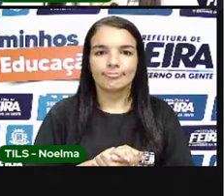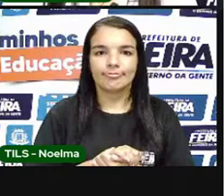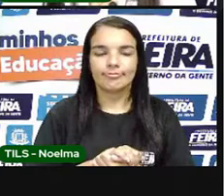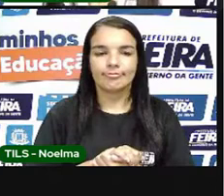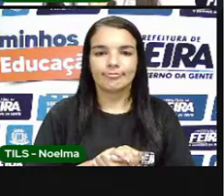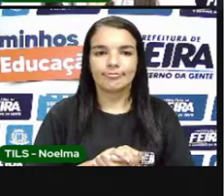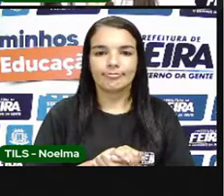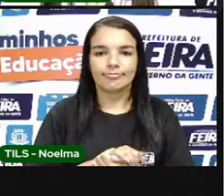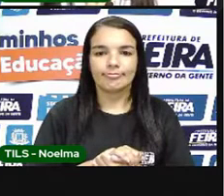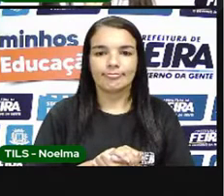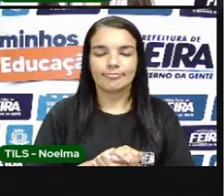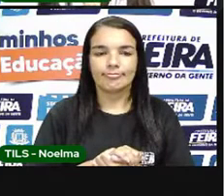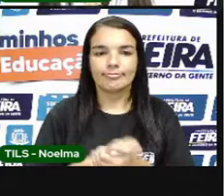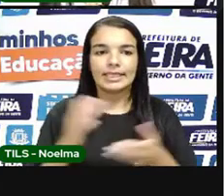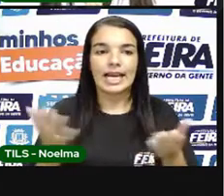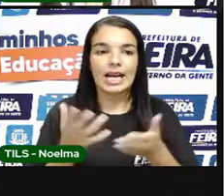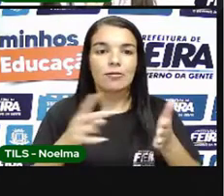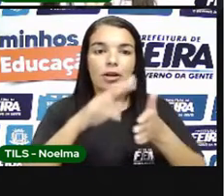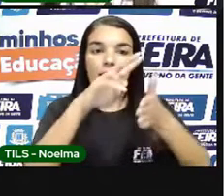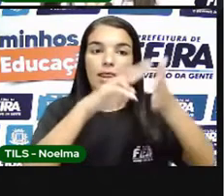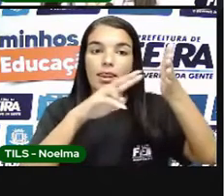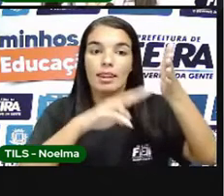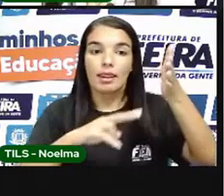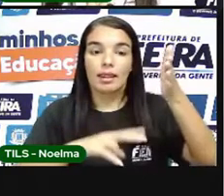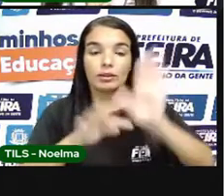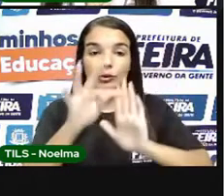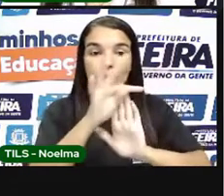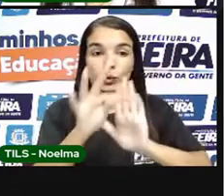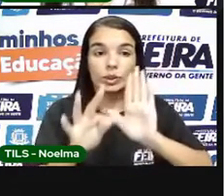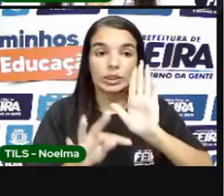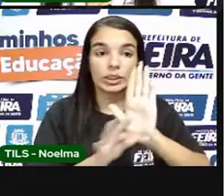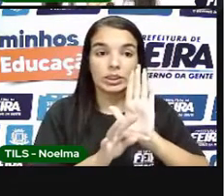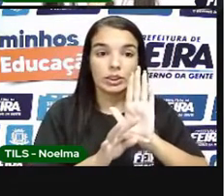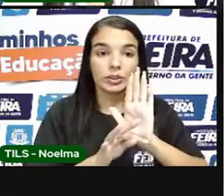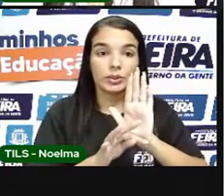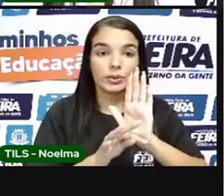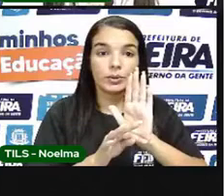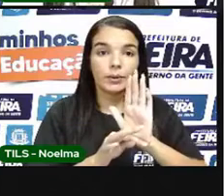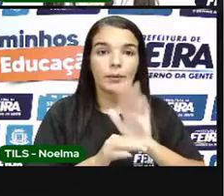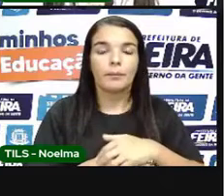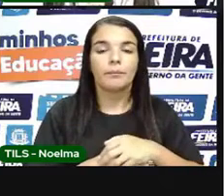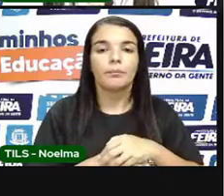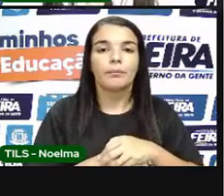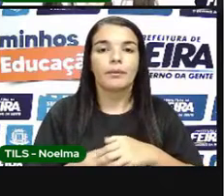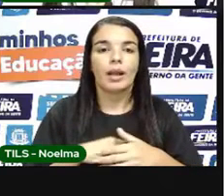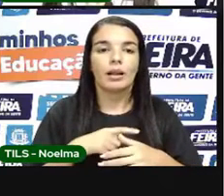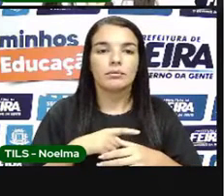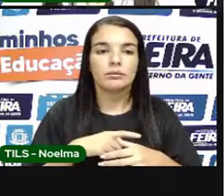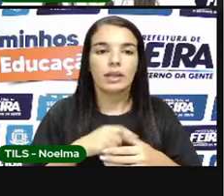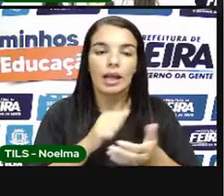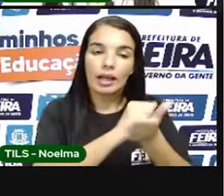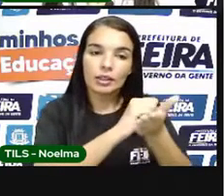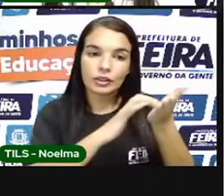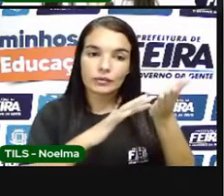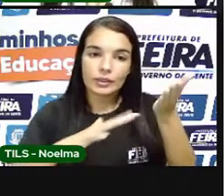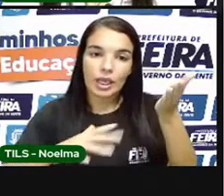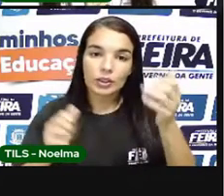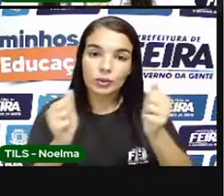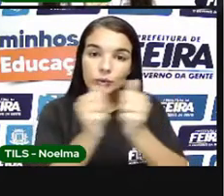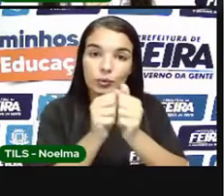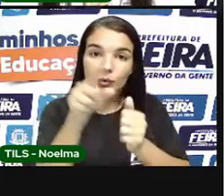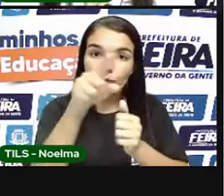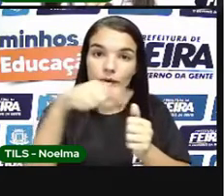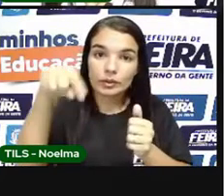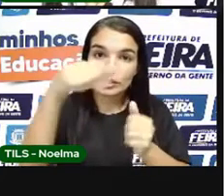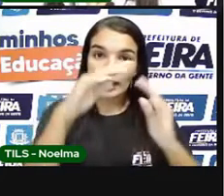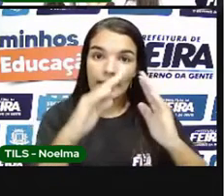Nós vamos agora Fazer a leitura Do texto Esse texto Ele está aí No bloquinho De atividade De vocês, tá? E vocês vão utilizar